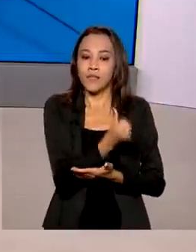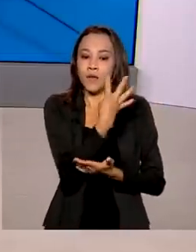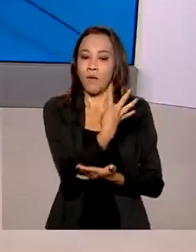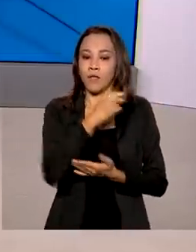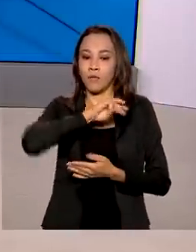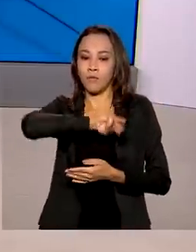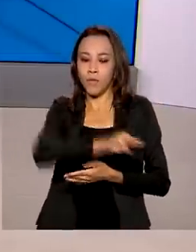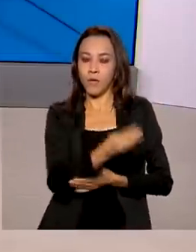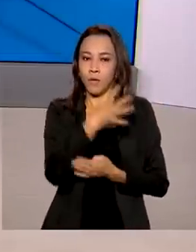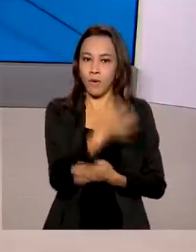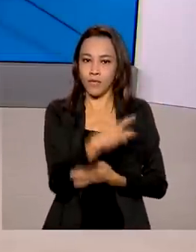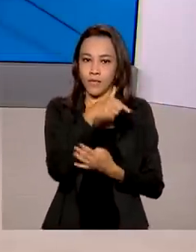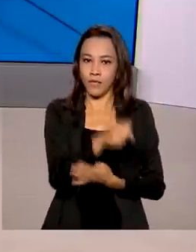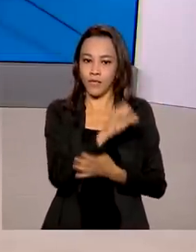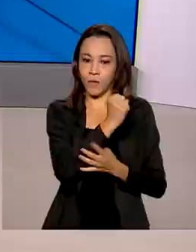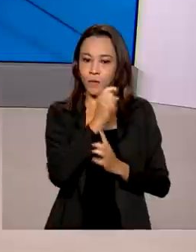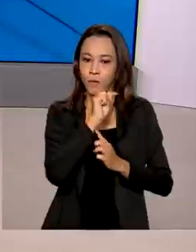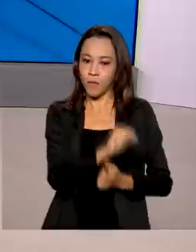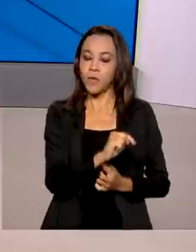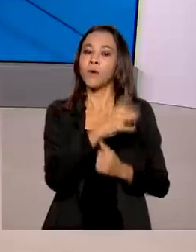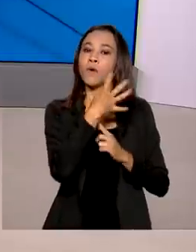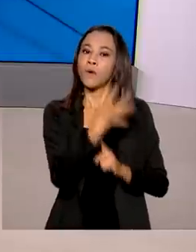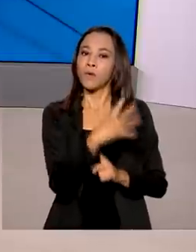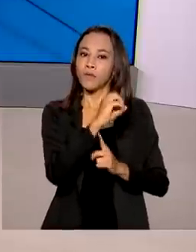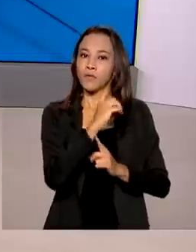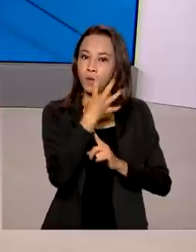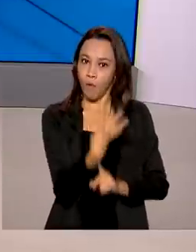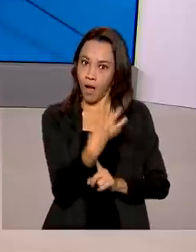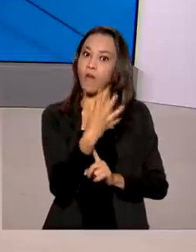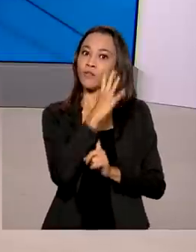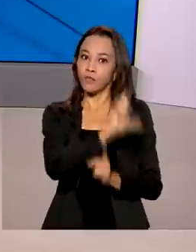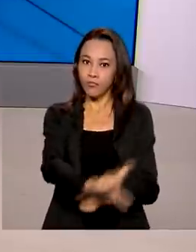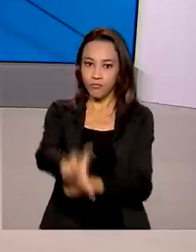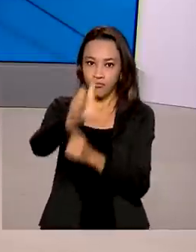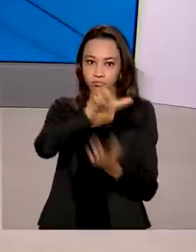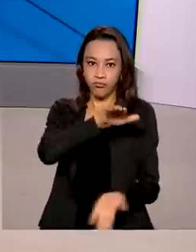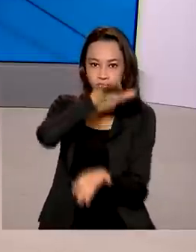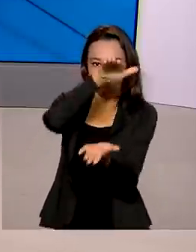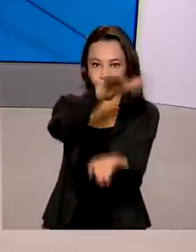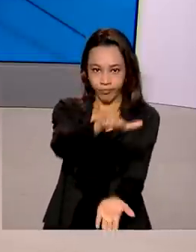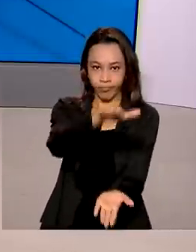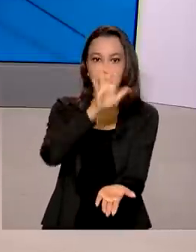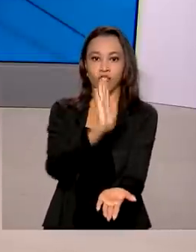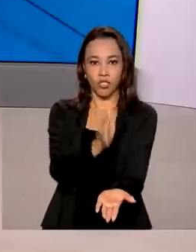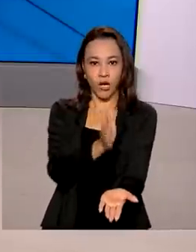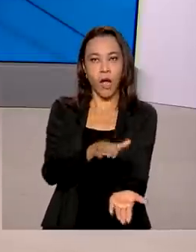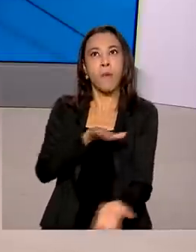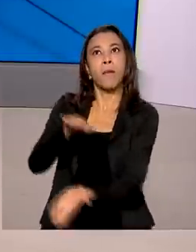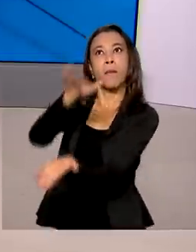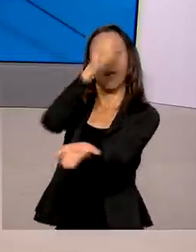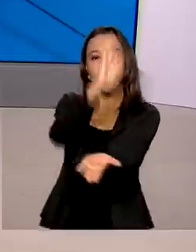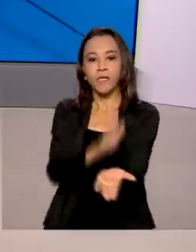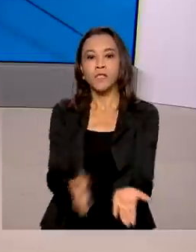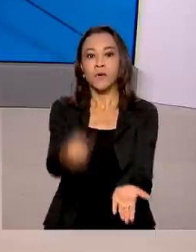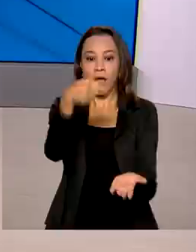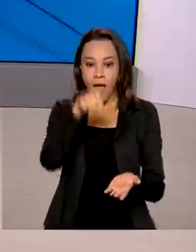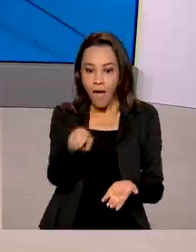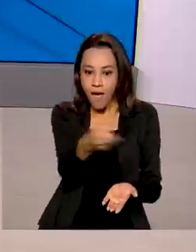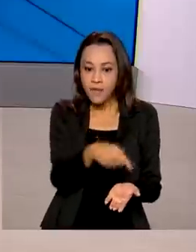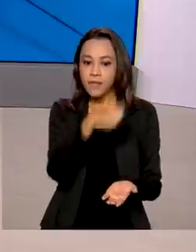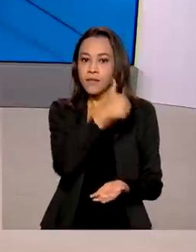.478.404 doses de vacinas. Dessas doses, 131